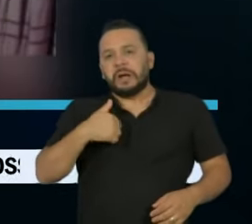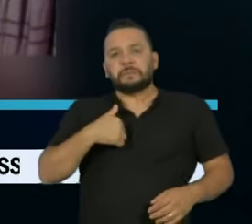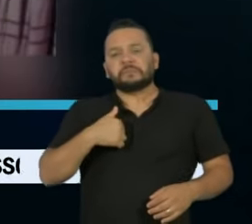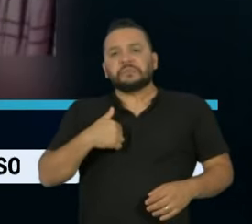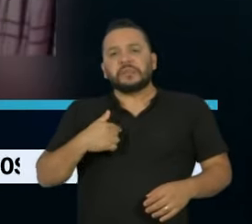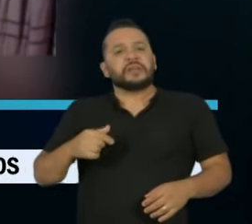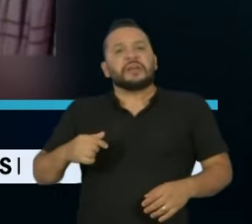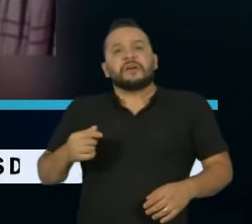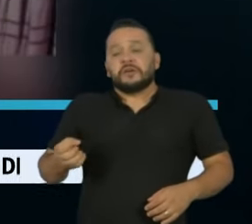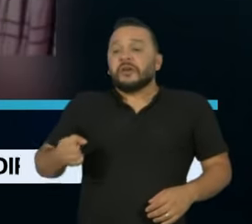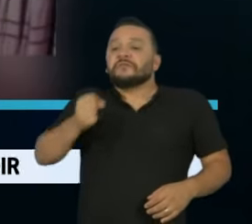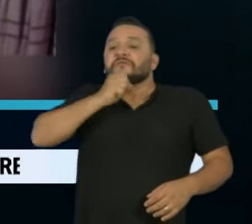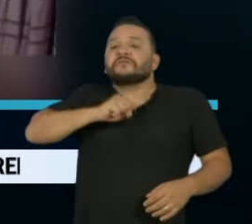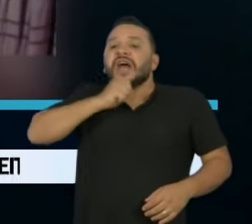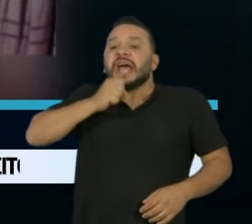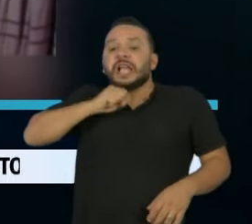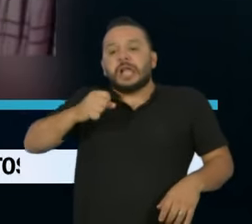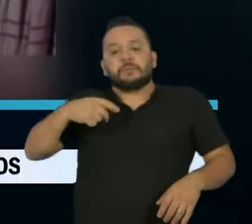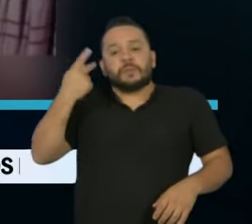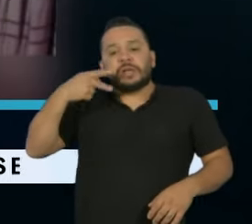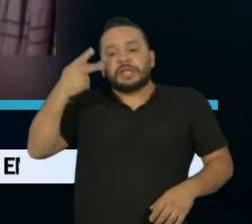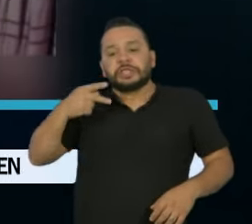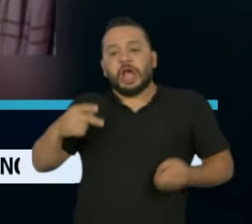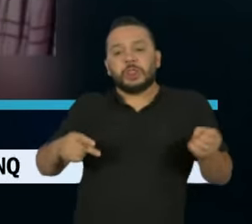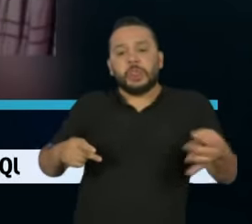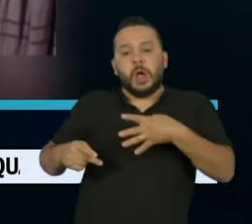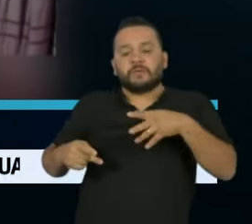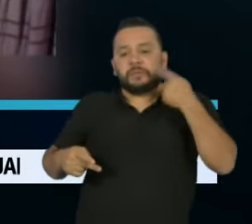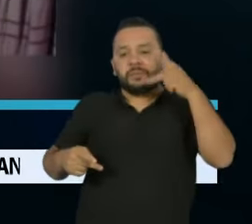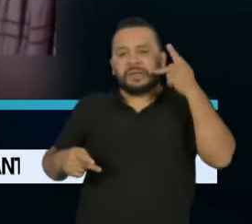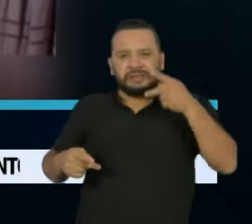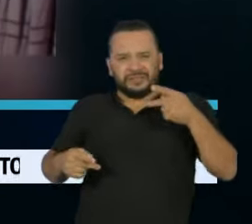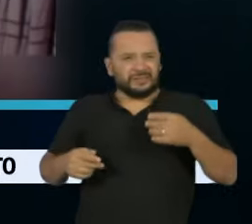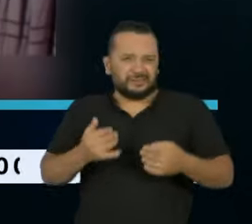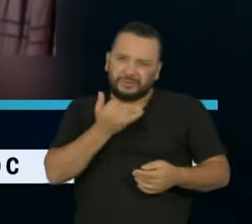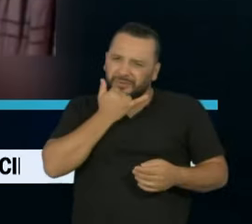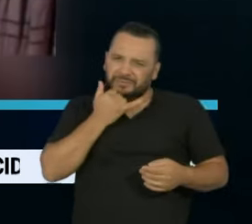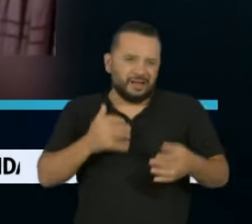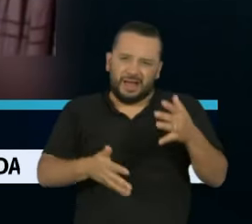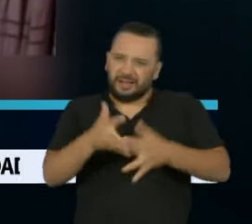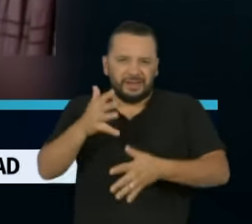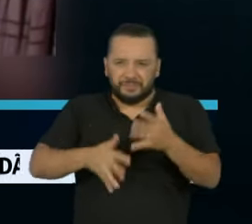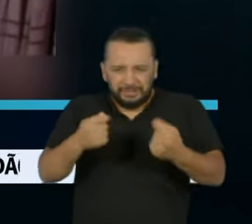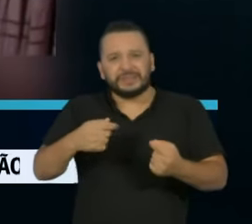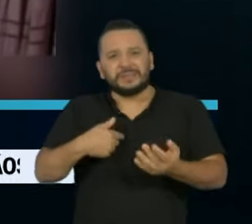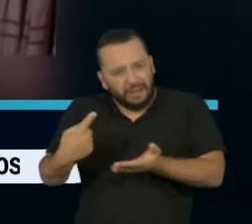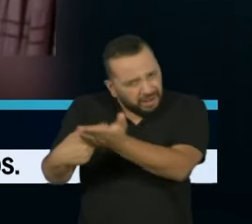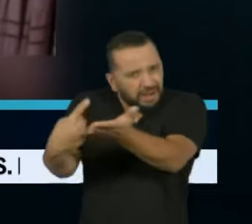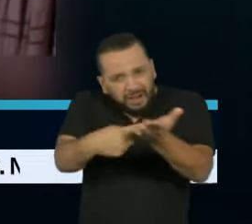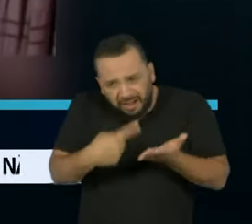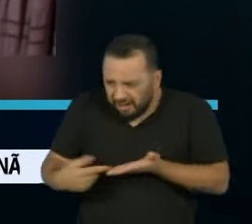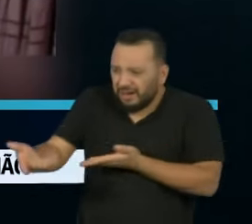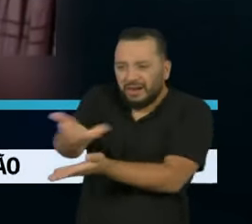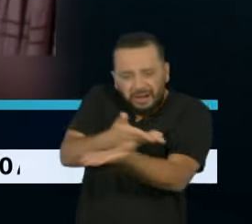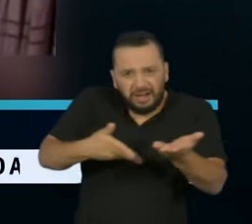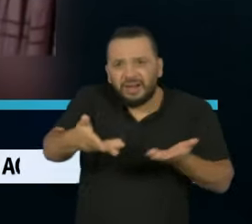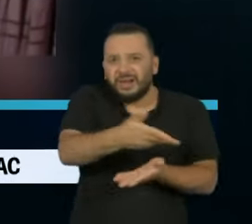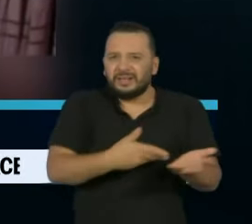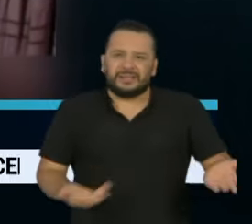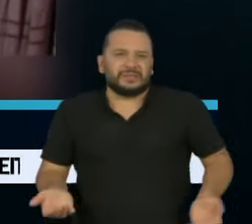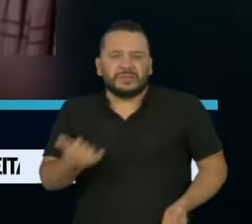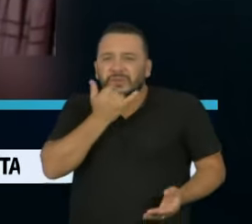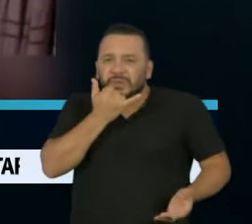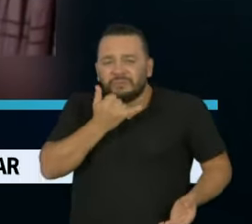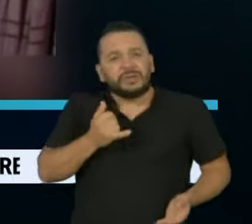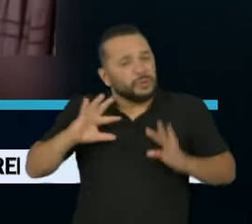política, que, convenhamos, a minha moda de ver, atrapalha muito o governo. Então, você não tem velha política e nova política, você tem